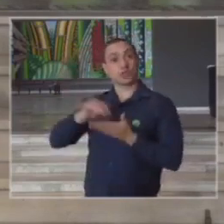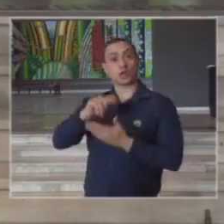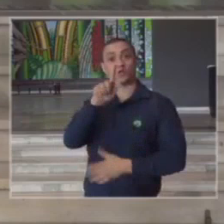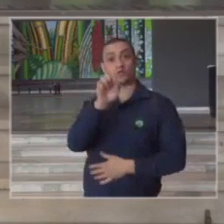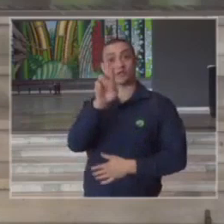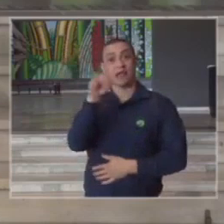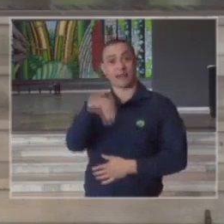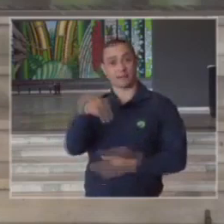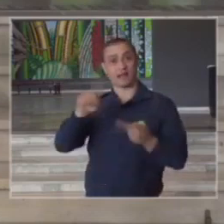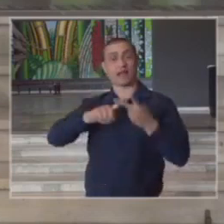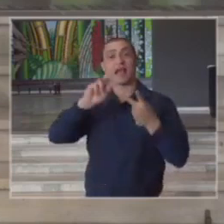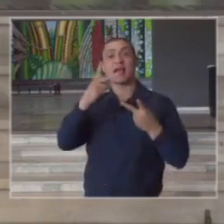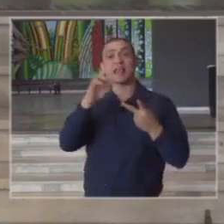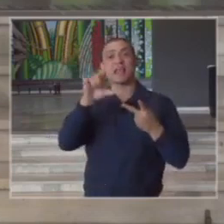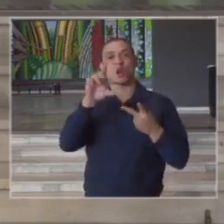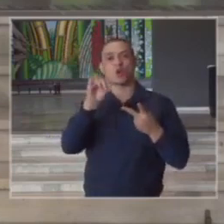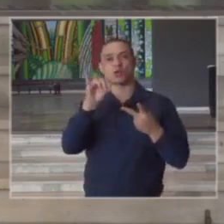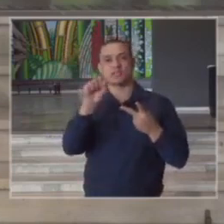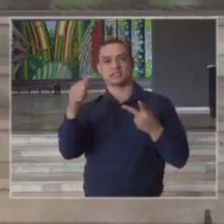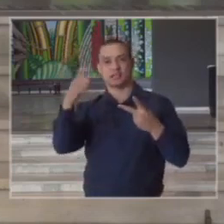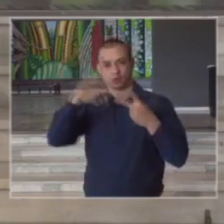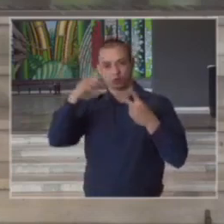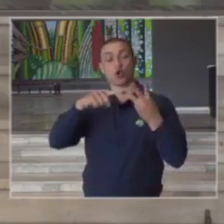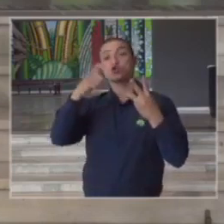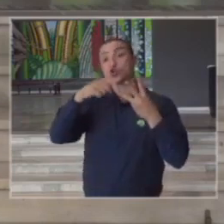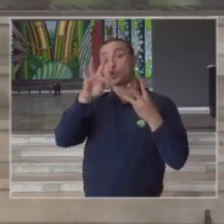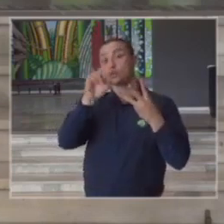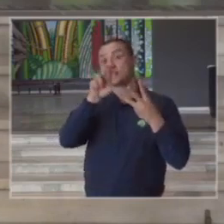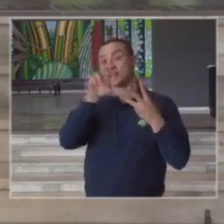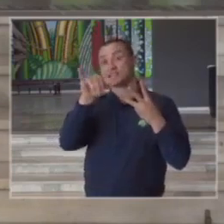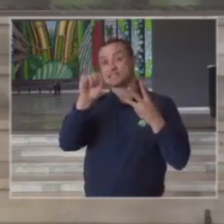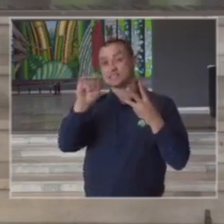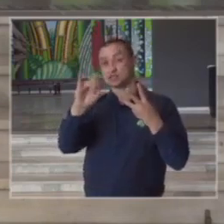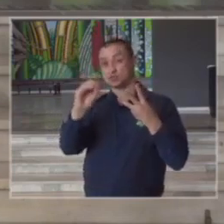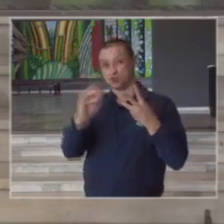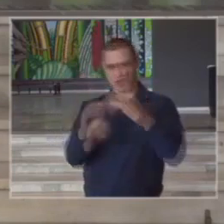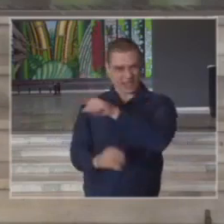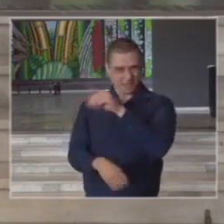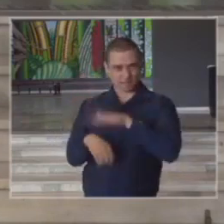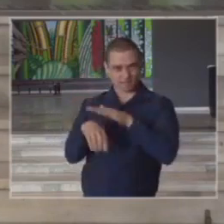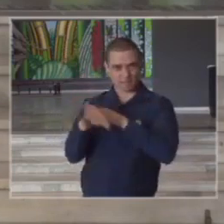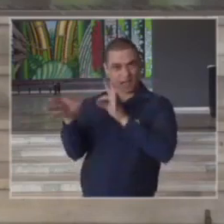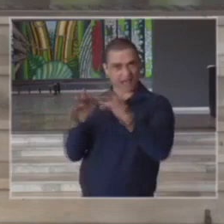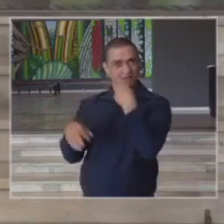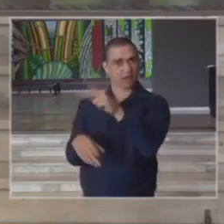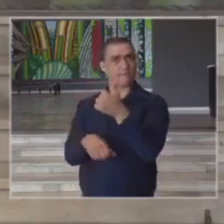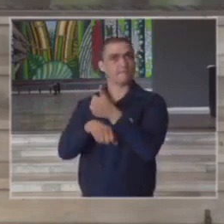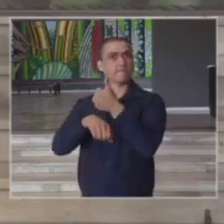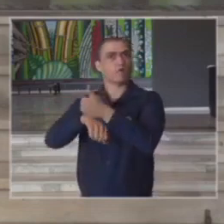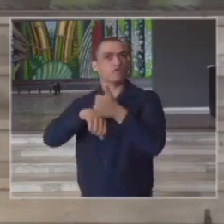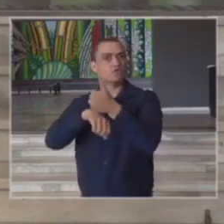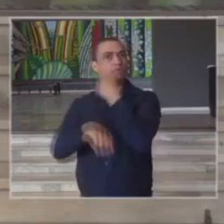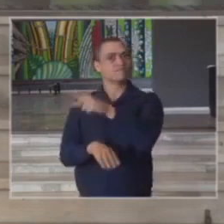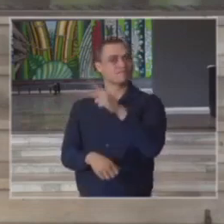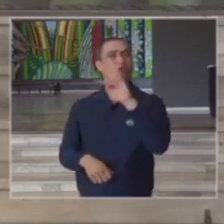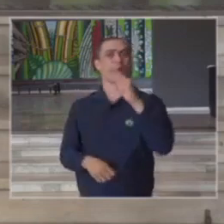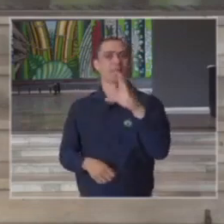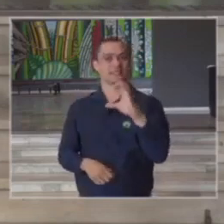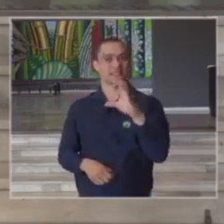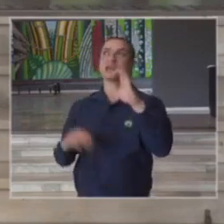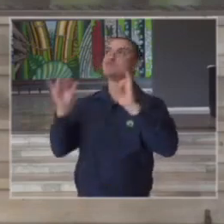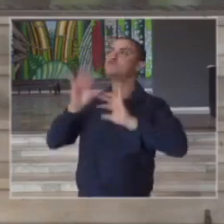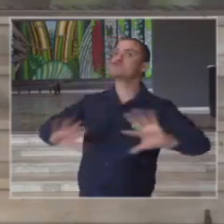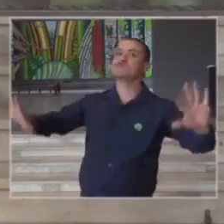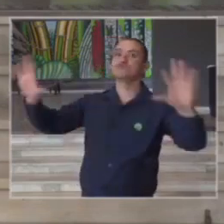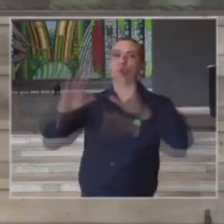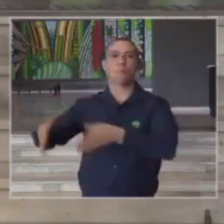doutor Heloísa doutor Tarcísio a estrutura e a equipe do hospital das clínicas do complexo do